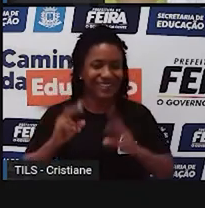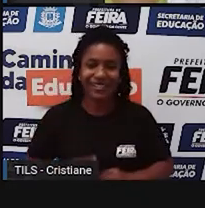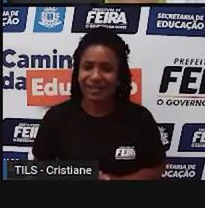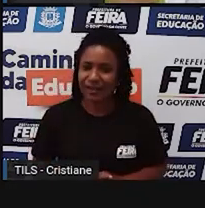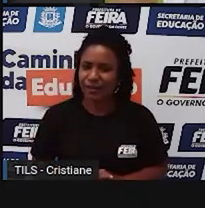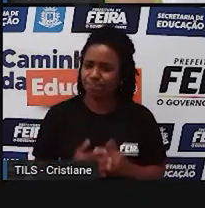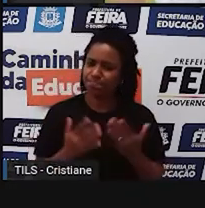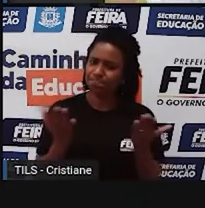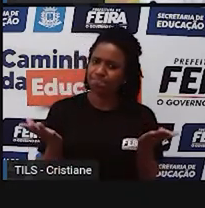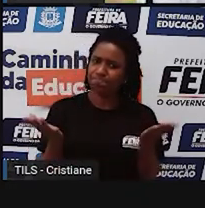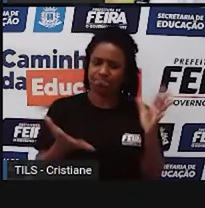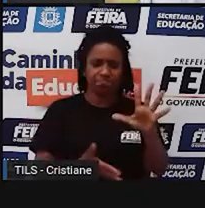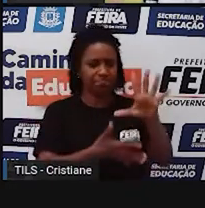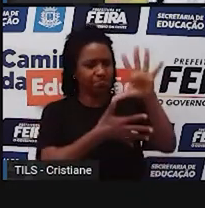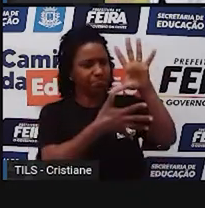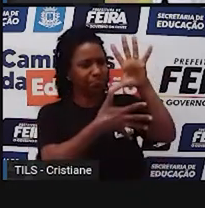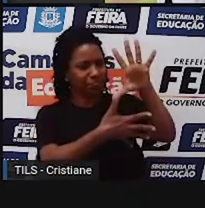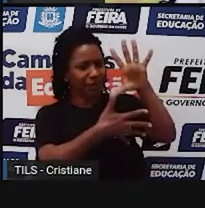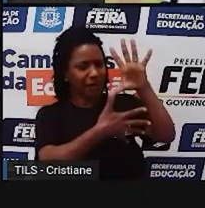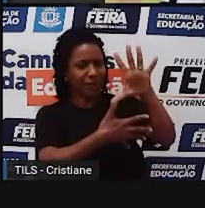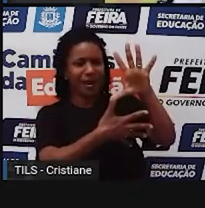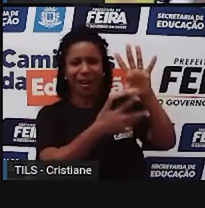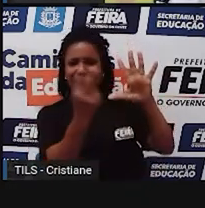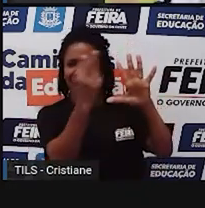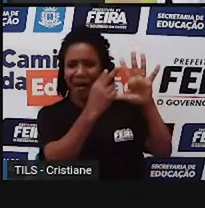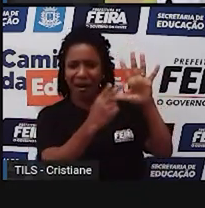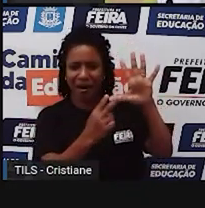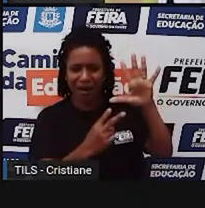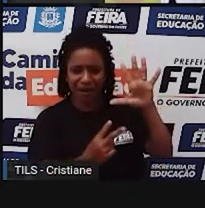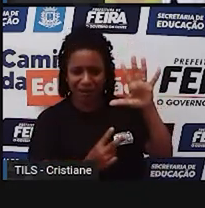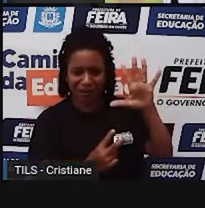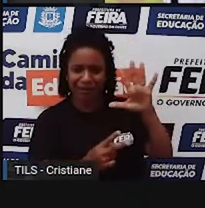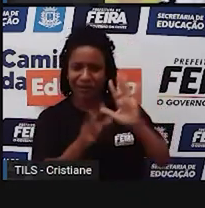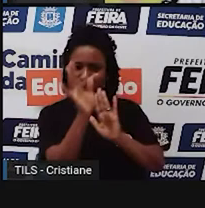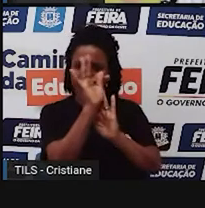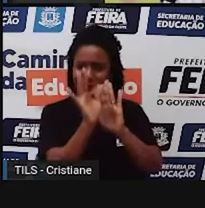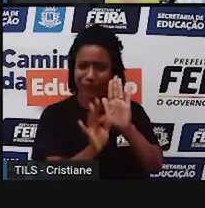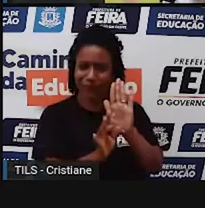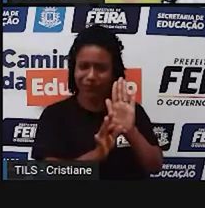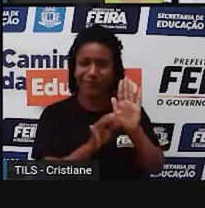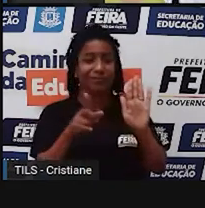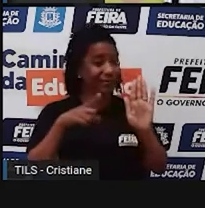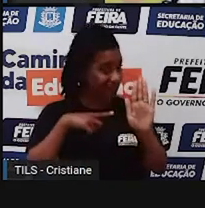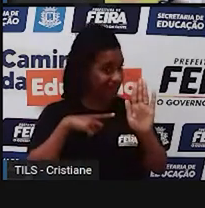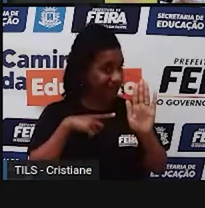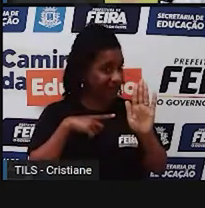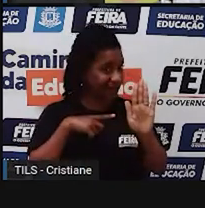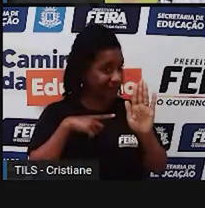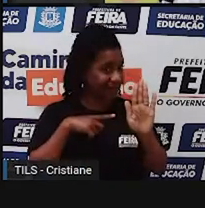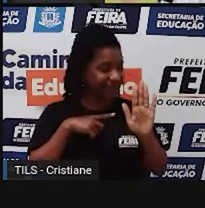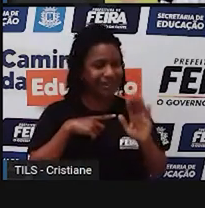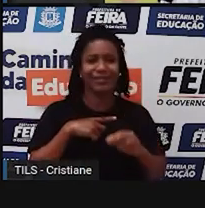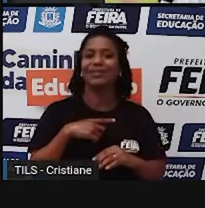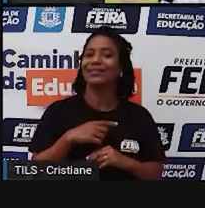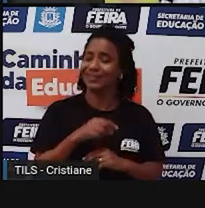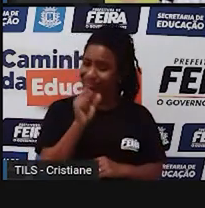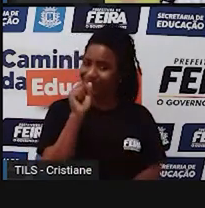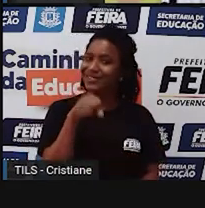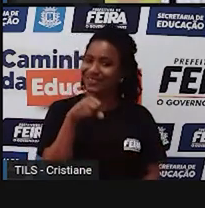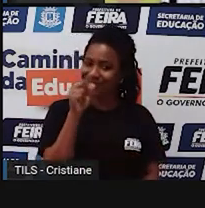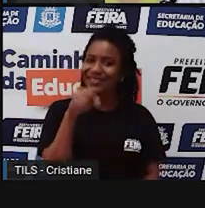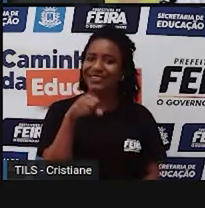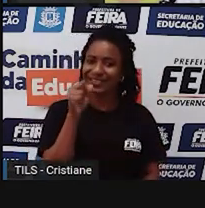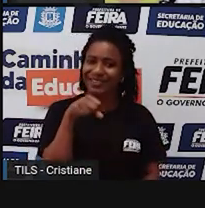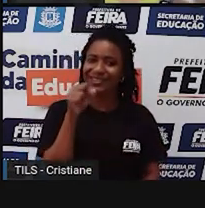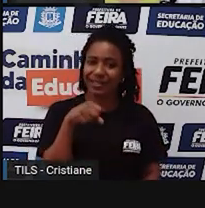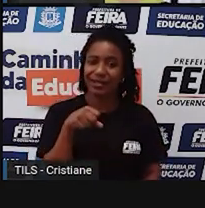mapas. A gente lê o mapa? E tem texto lá no mapa? Pois é, a gente faz sim a leitura dos